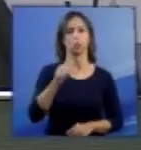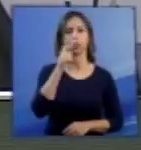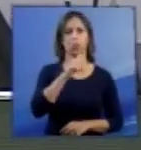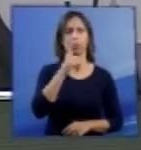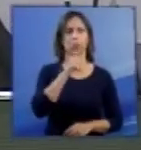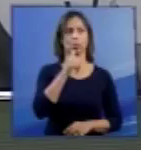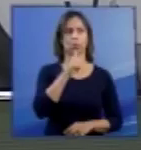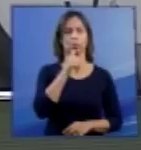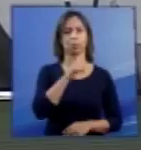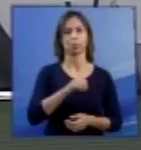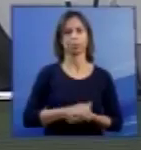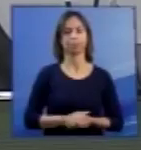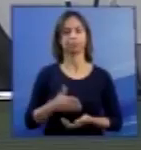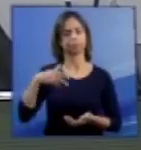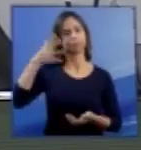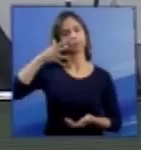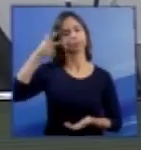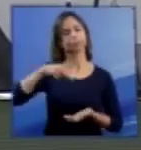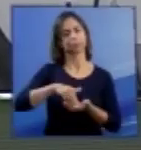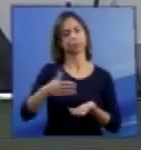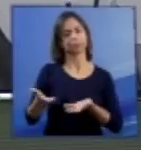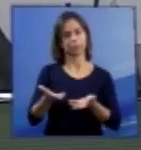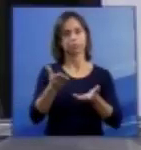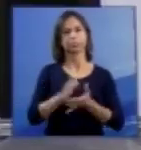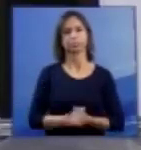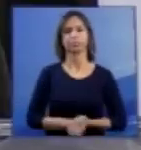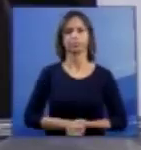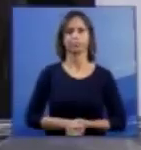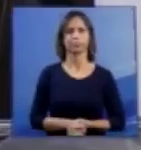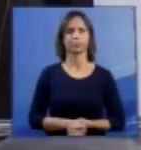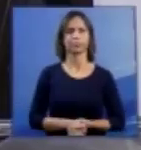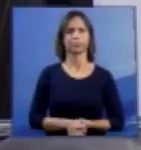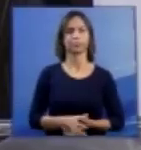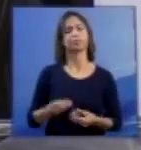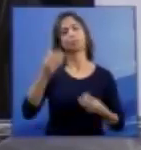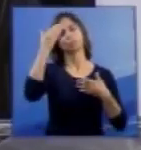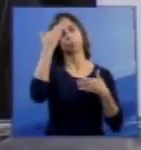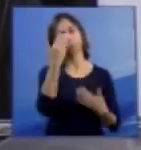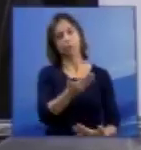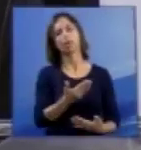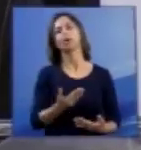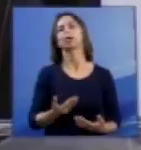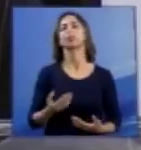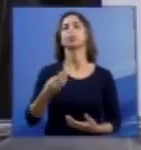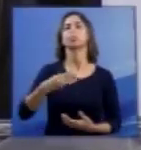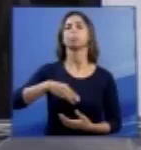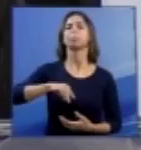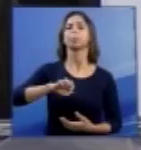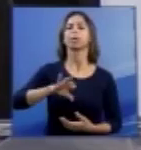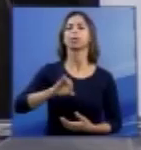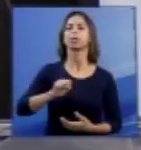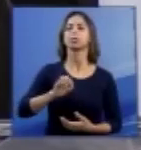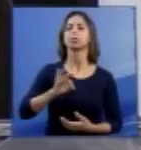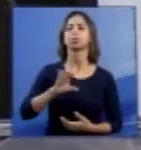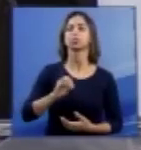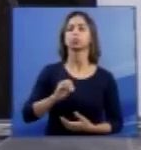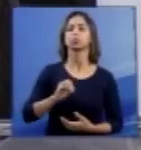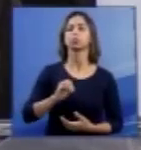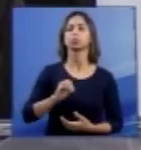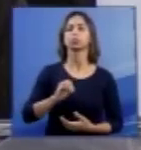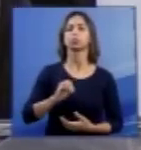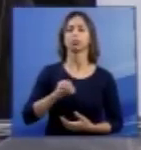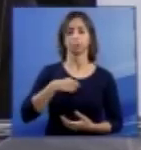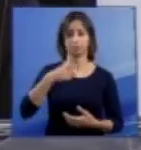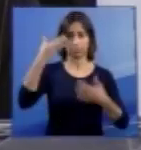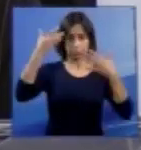Irvênia. Com a palavra, a sua excelência. Muito obrigada. Agradeço a oportunidade, senhor ministro, cumprimento a todos. E a minha